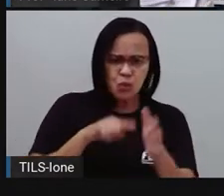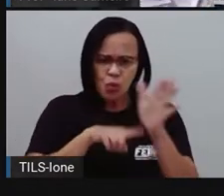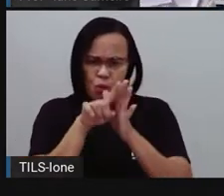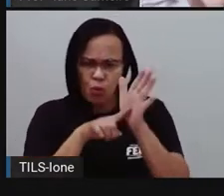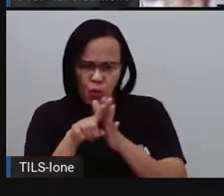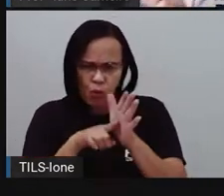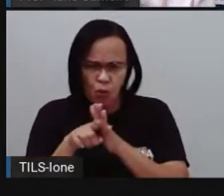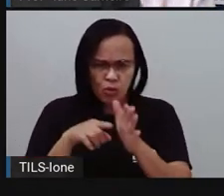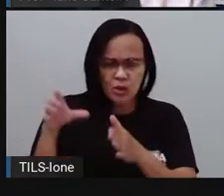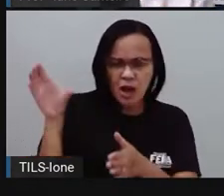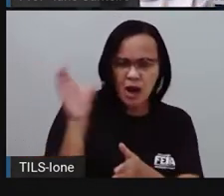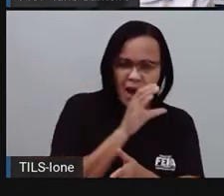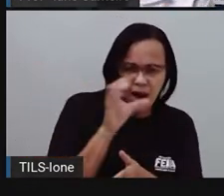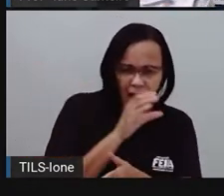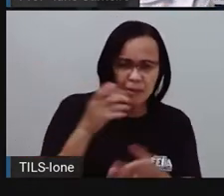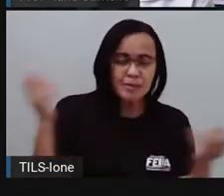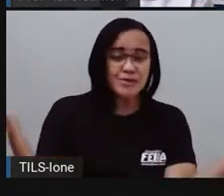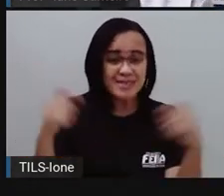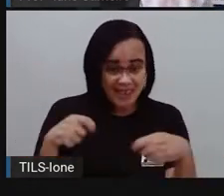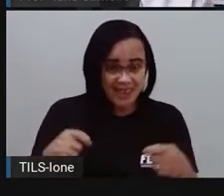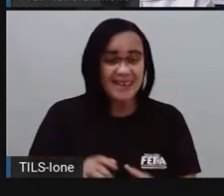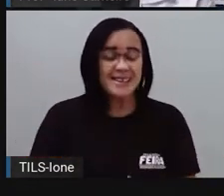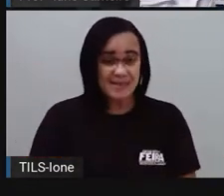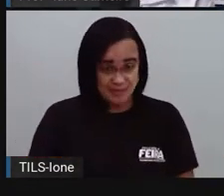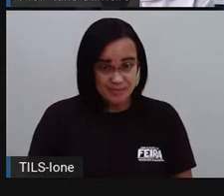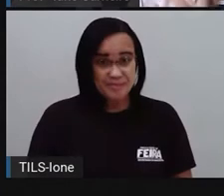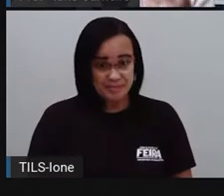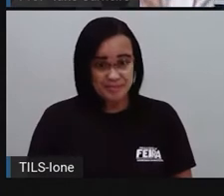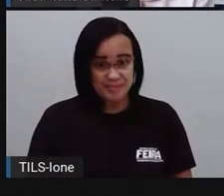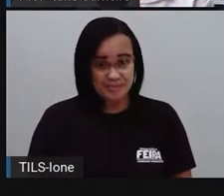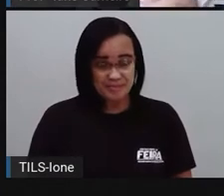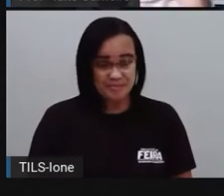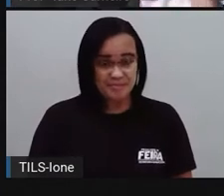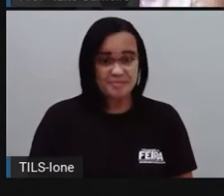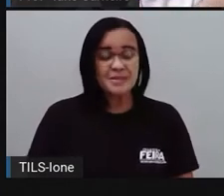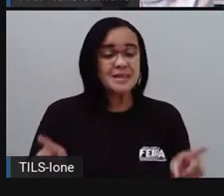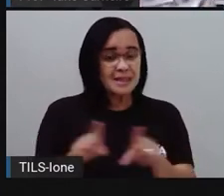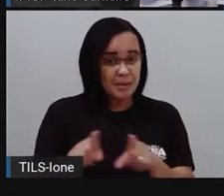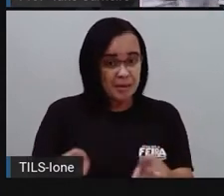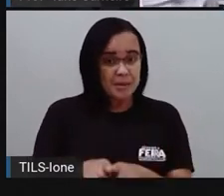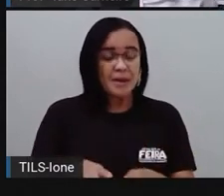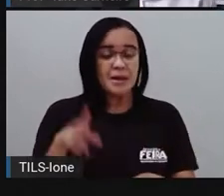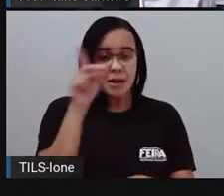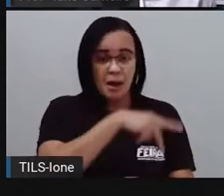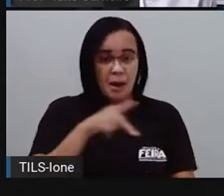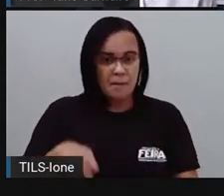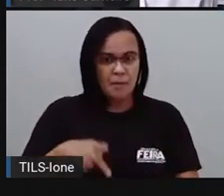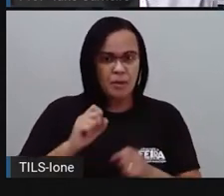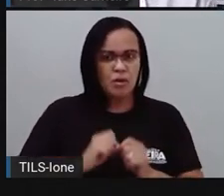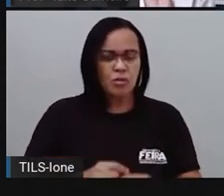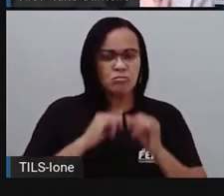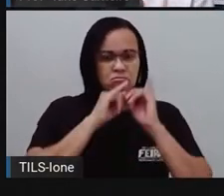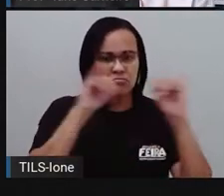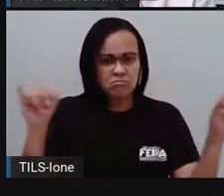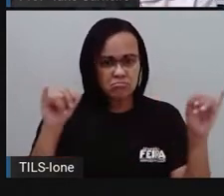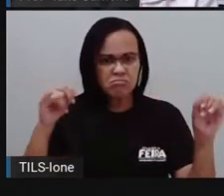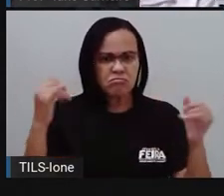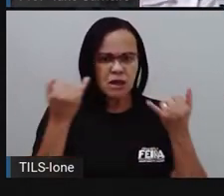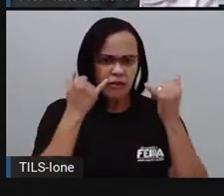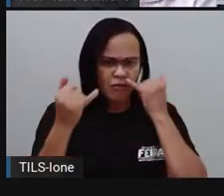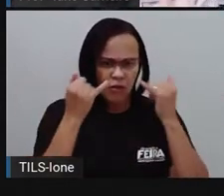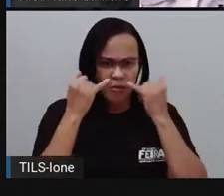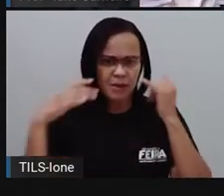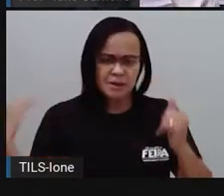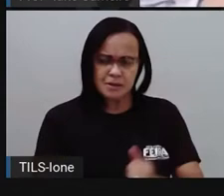bem rápidas usando essa ferramenta, né? Que é o Google. Mas a Pro faz esse alerta de novo, né? Que as informações